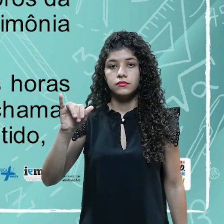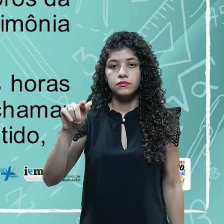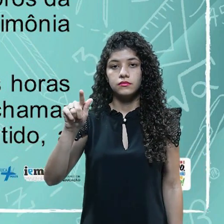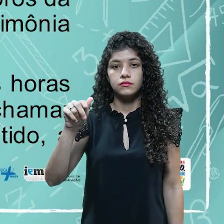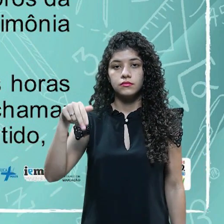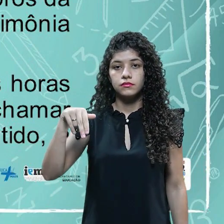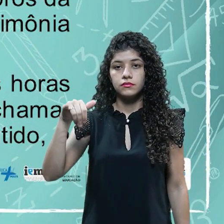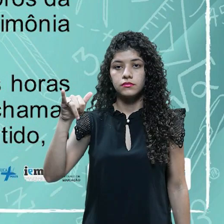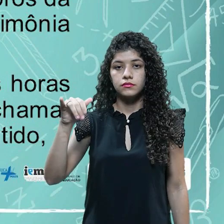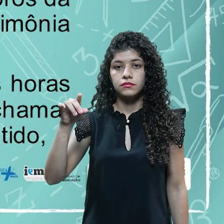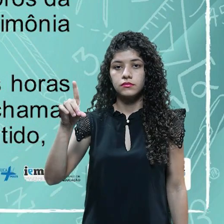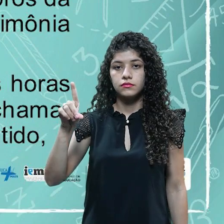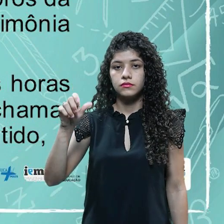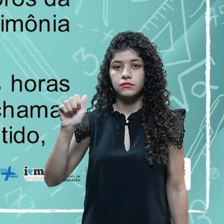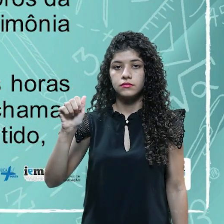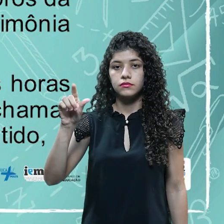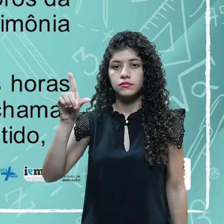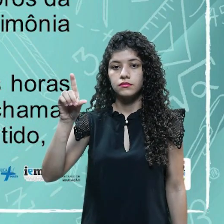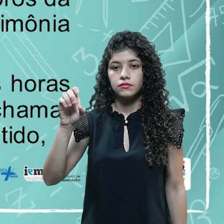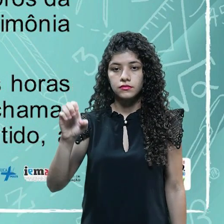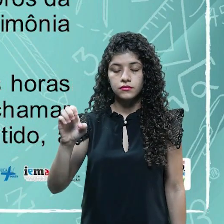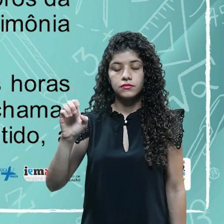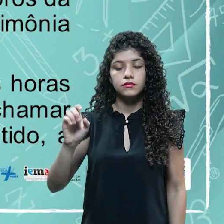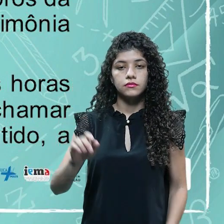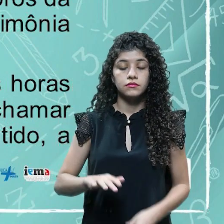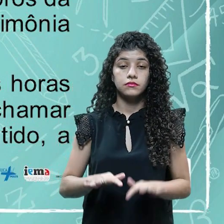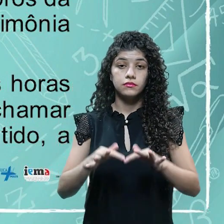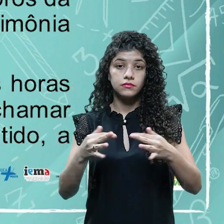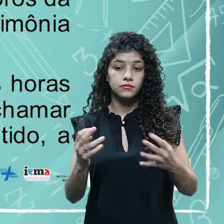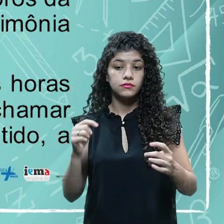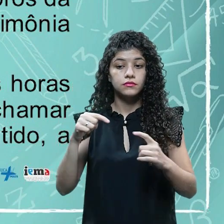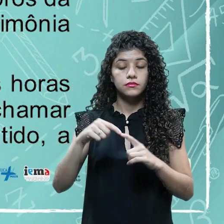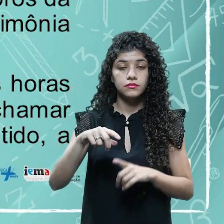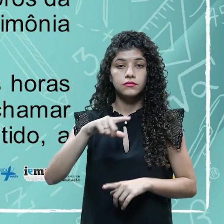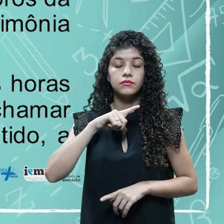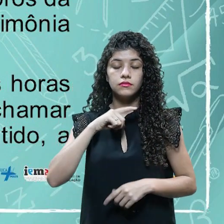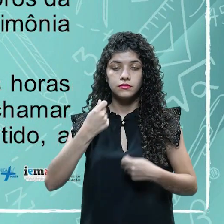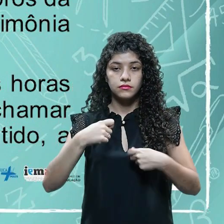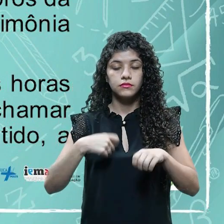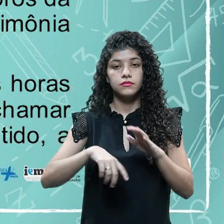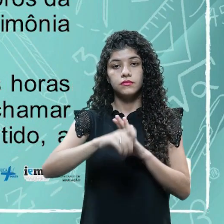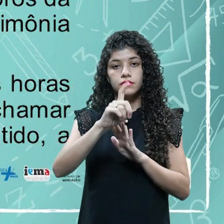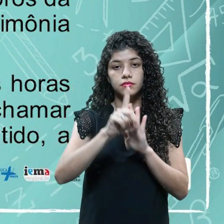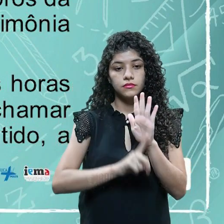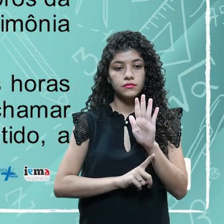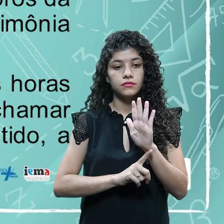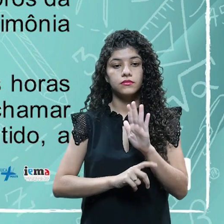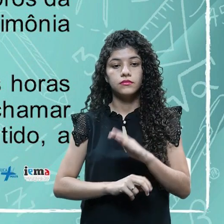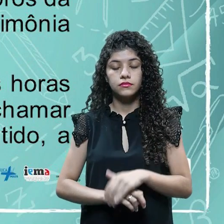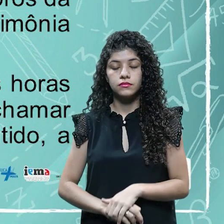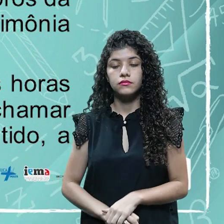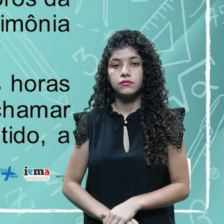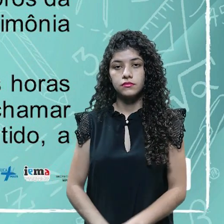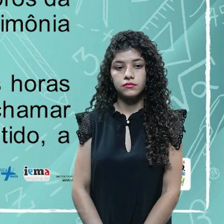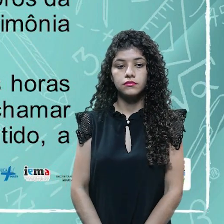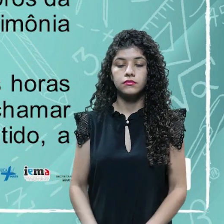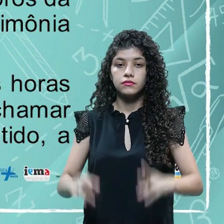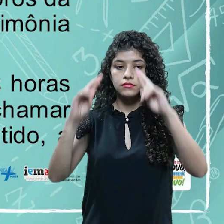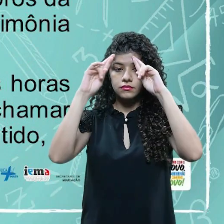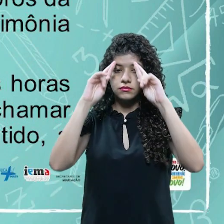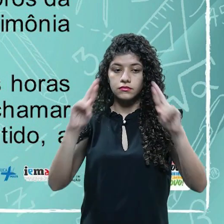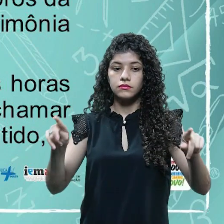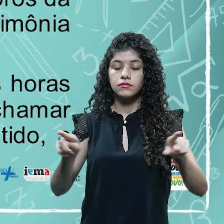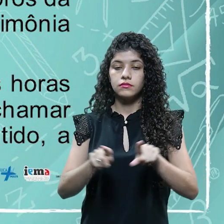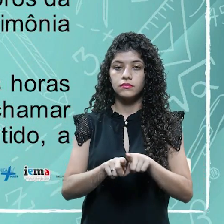todos os membros da cerimônia, né? Por mais simples e objetiva que ela seja. Então, tem que se tratar com respeito e